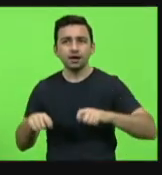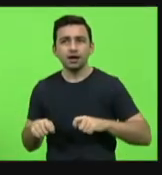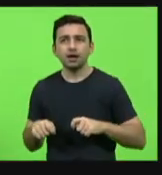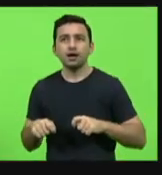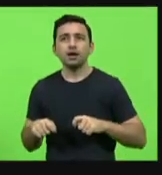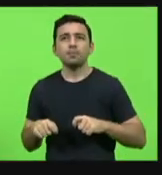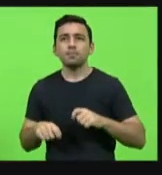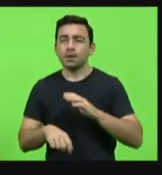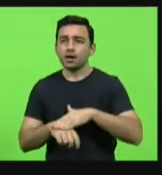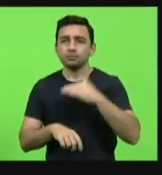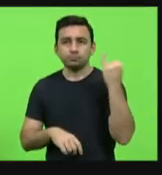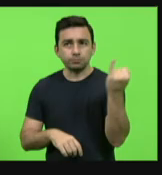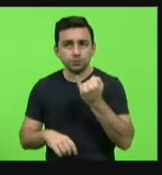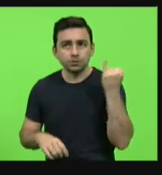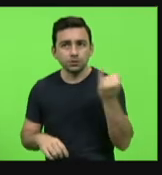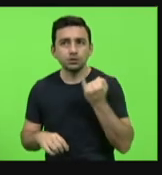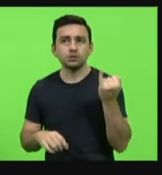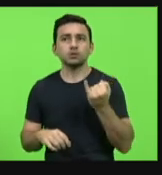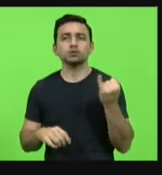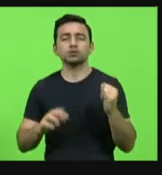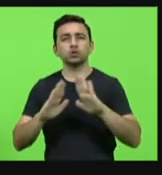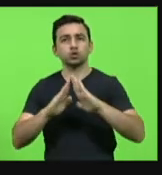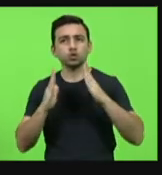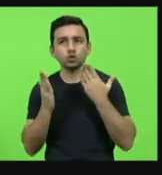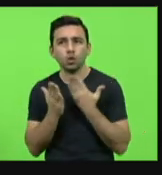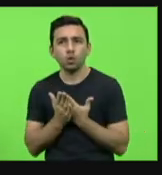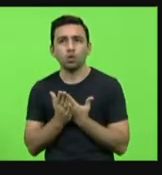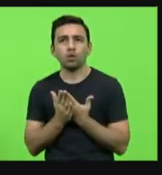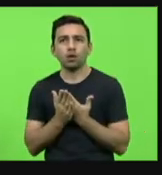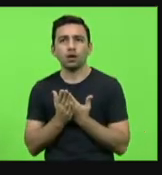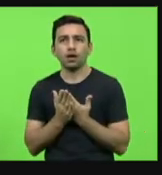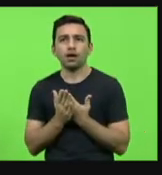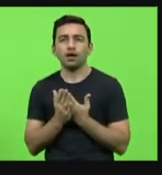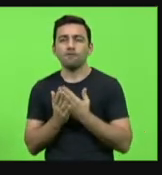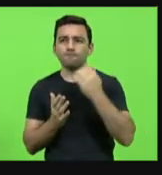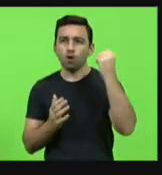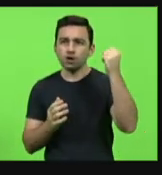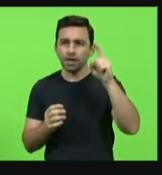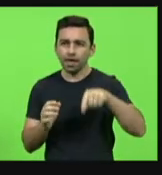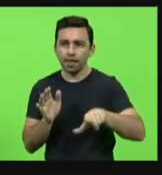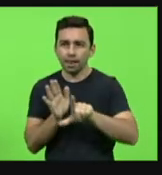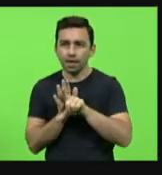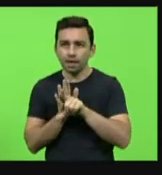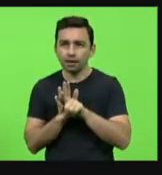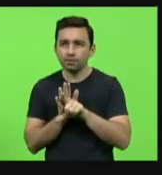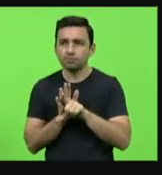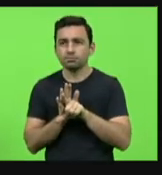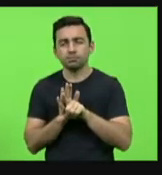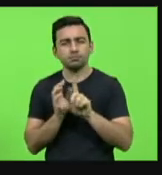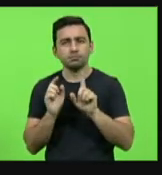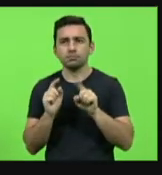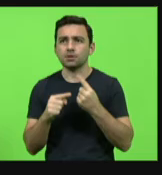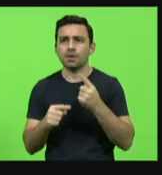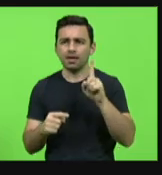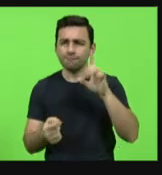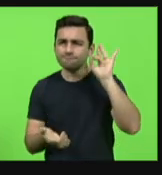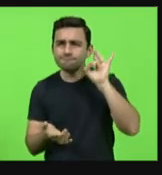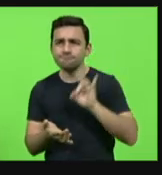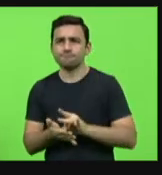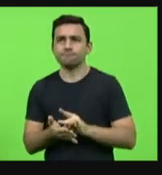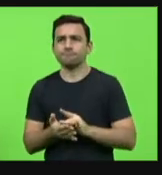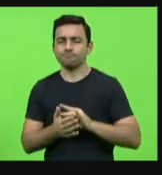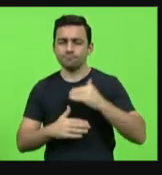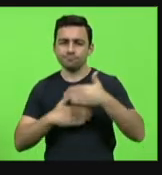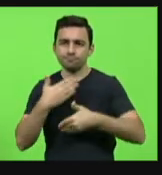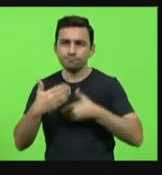essenciais são nossas escolas não por força de uma lei mas por legitimidade construída